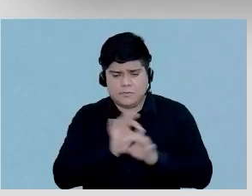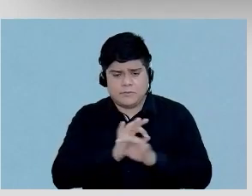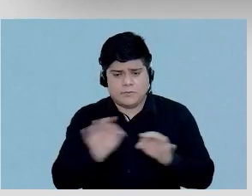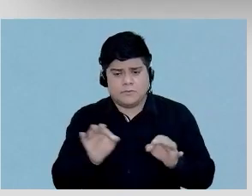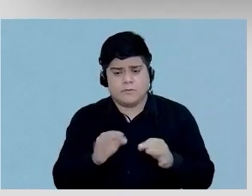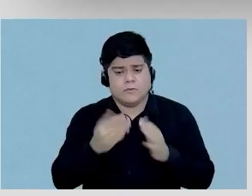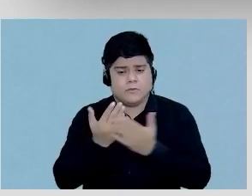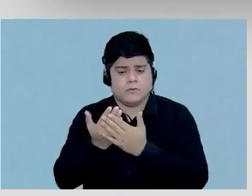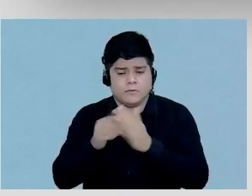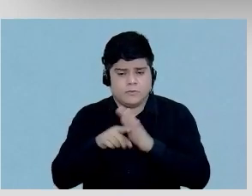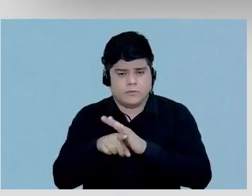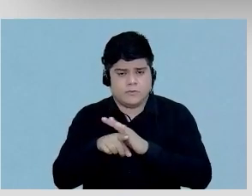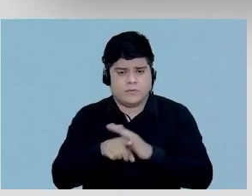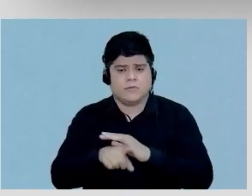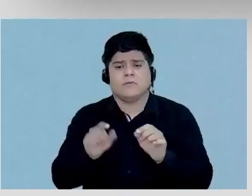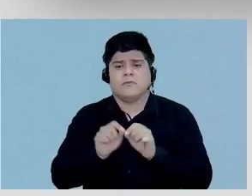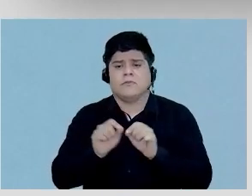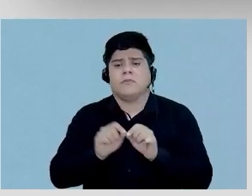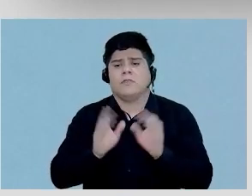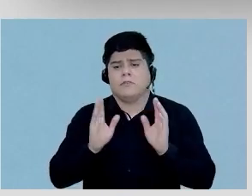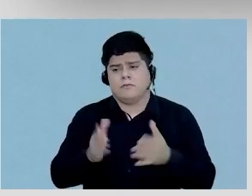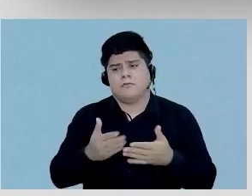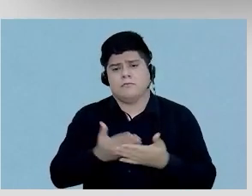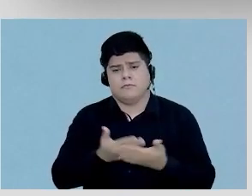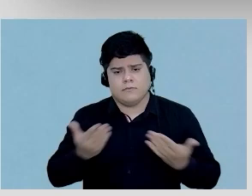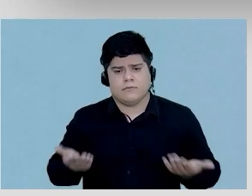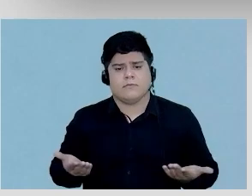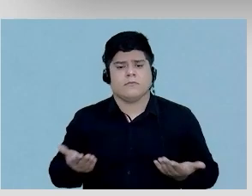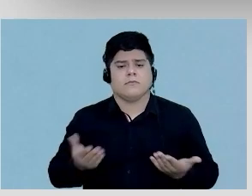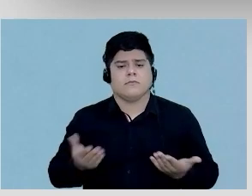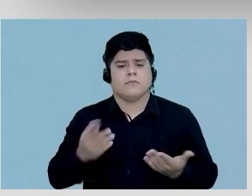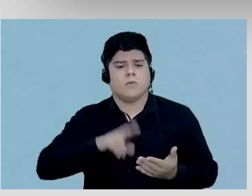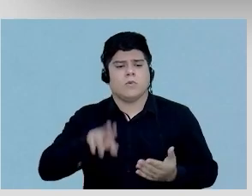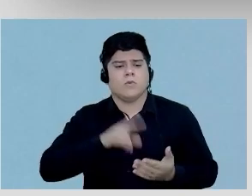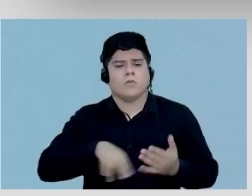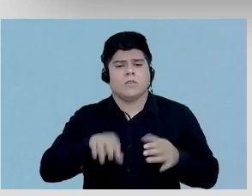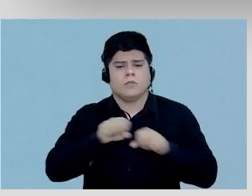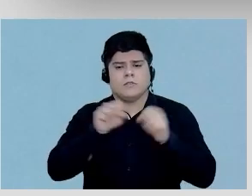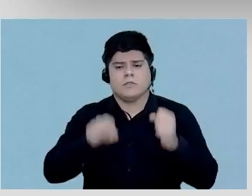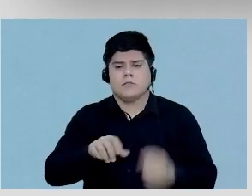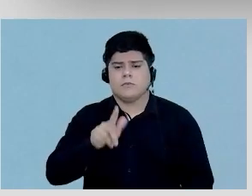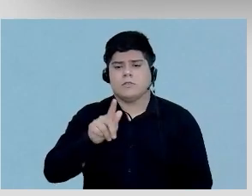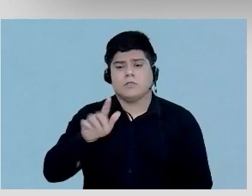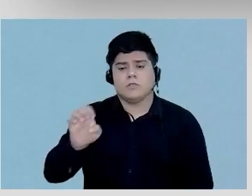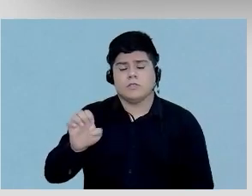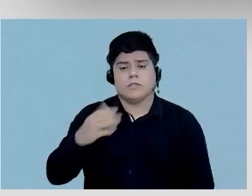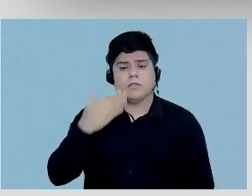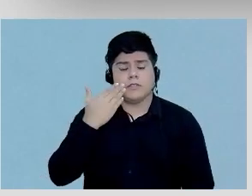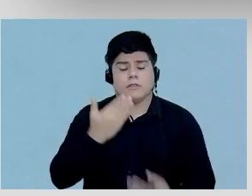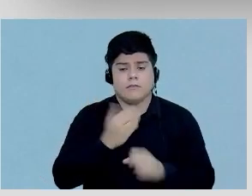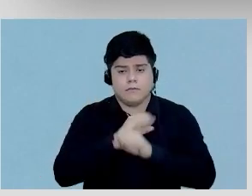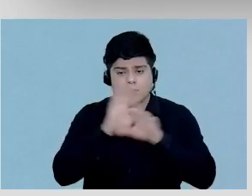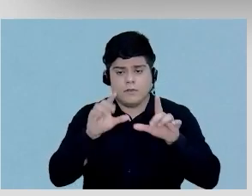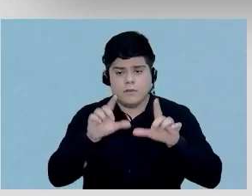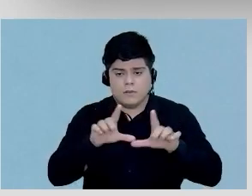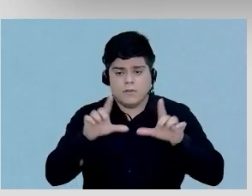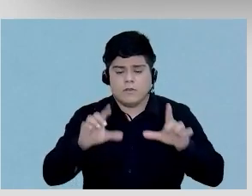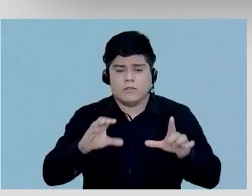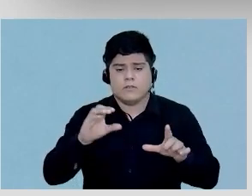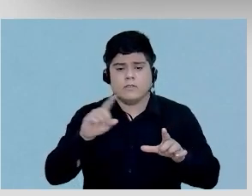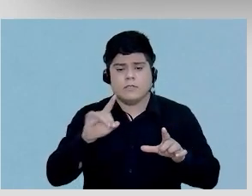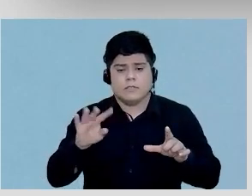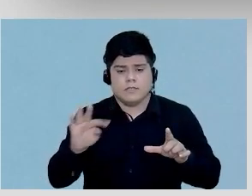Os estudos já foram feitos em Ottawa, usando um sistema da GE, que mostra o CZT